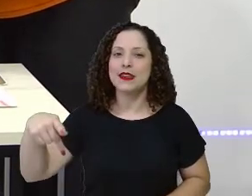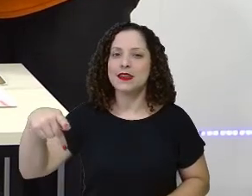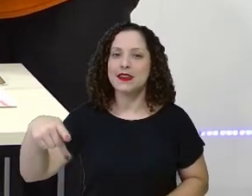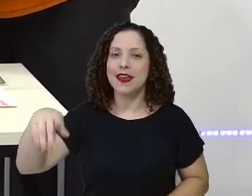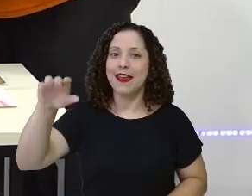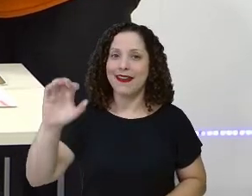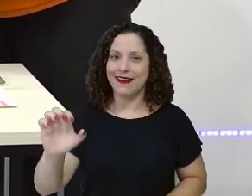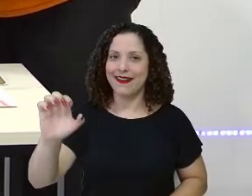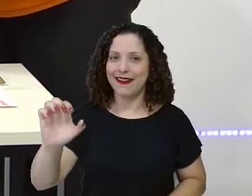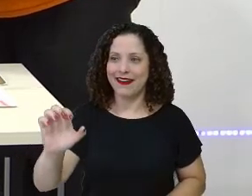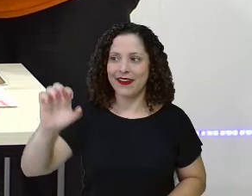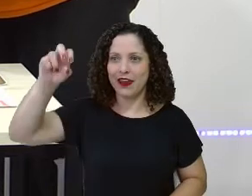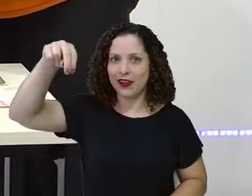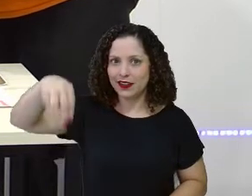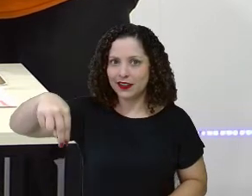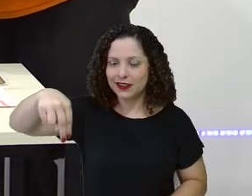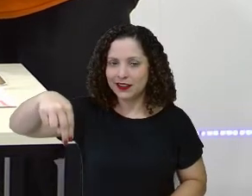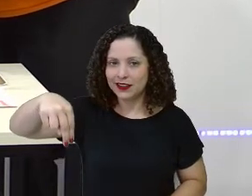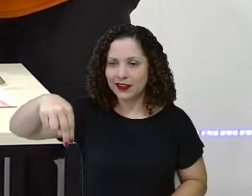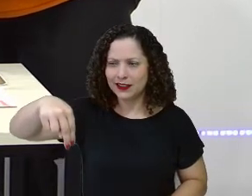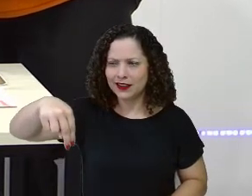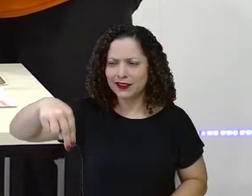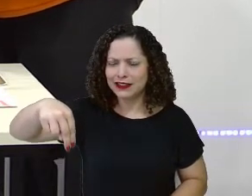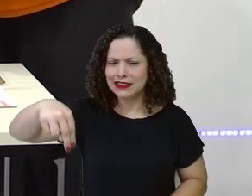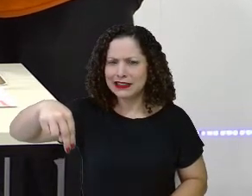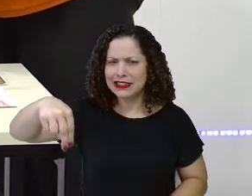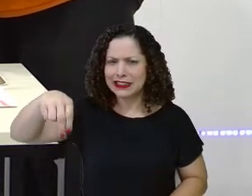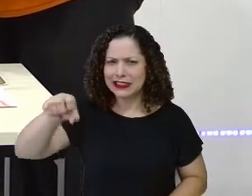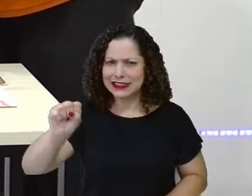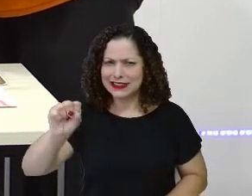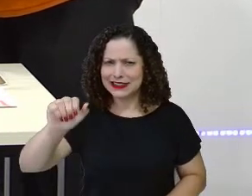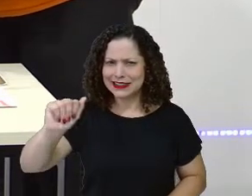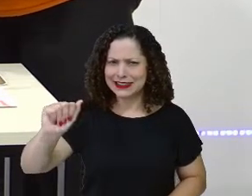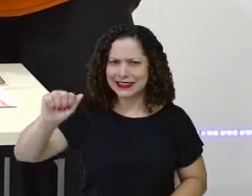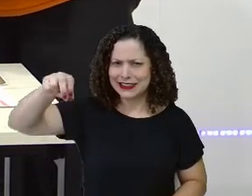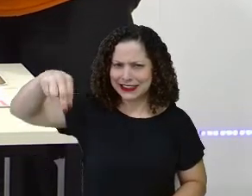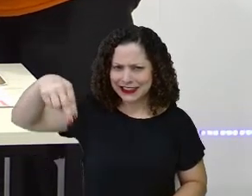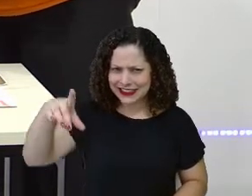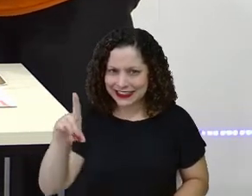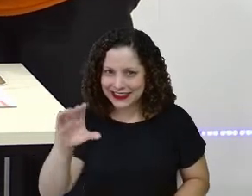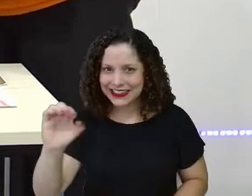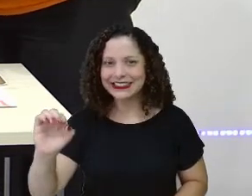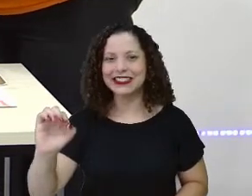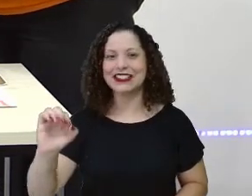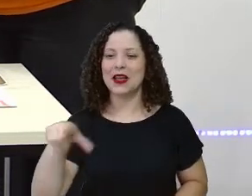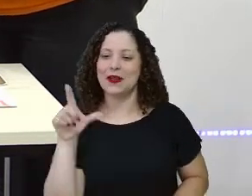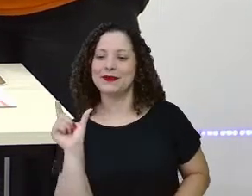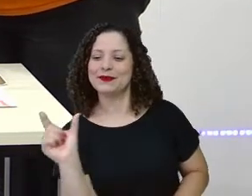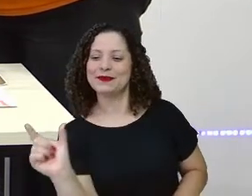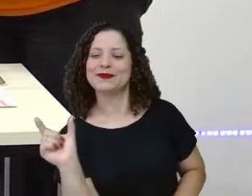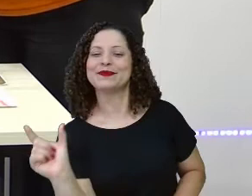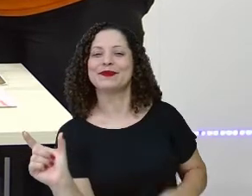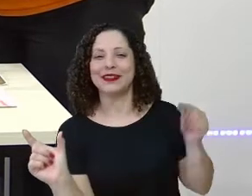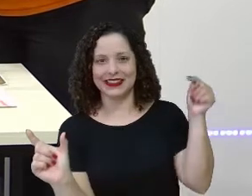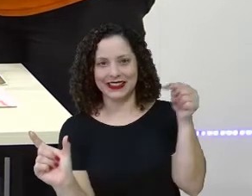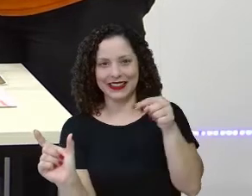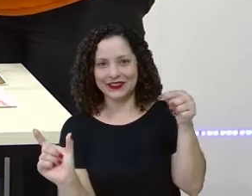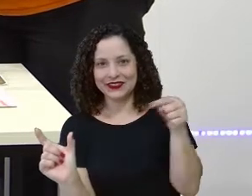Vem! E um N? Será que é pensando mesmo? Hum! Tá aí, pensando!